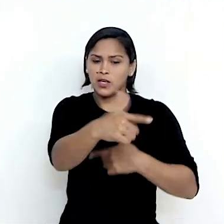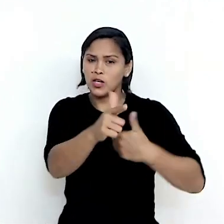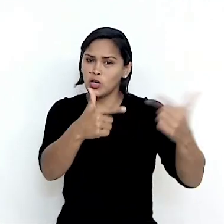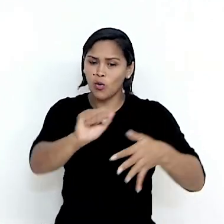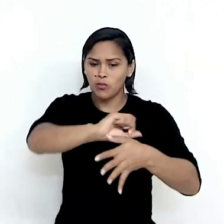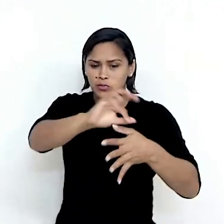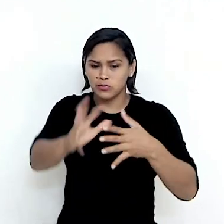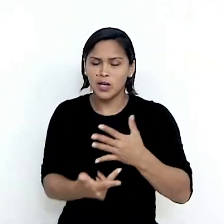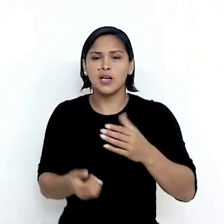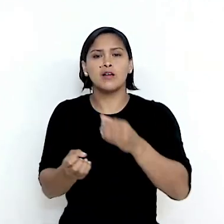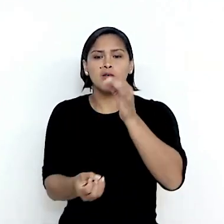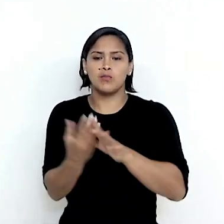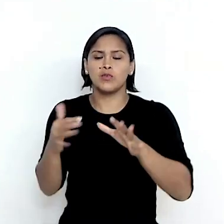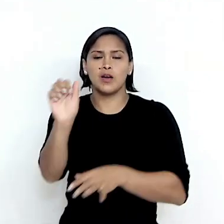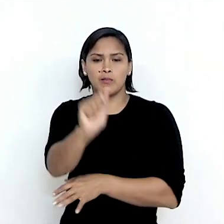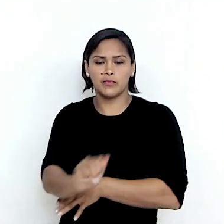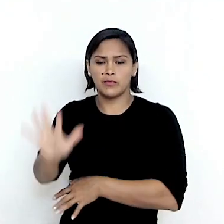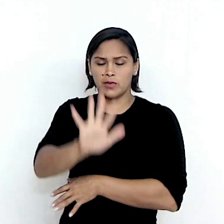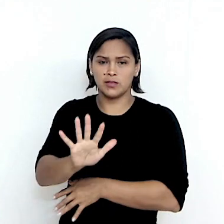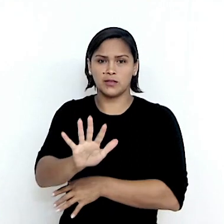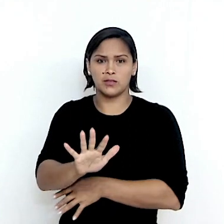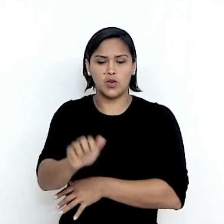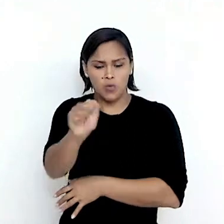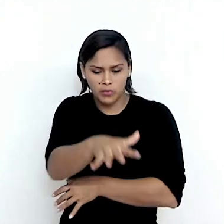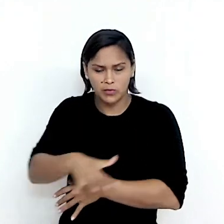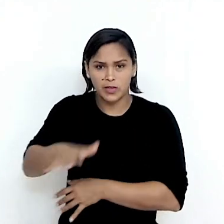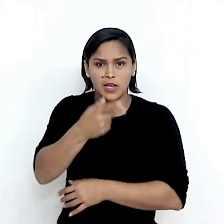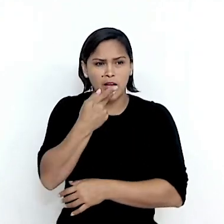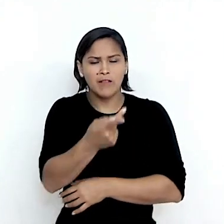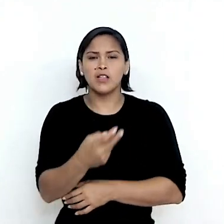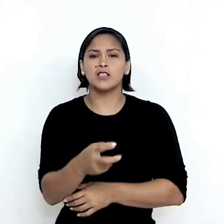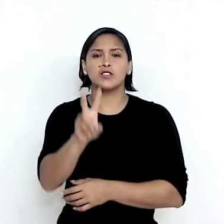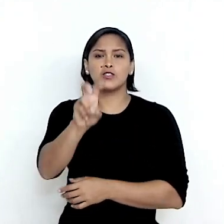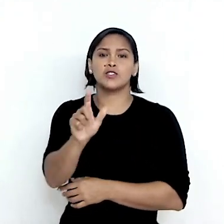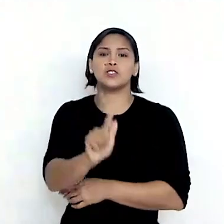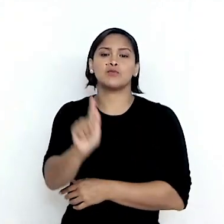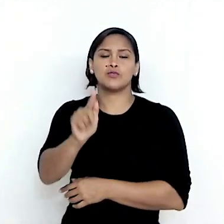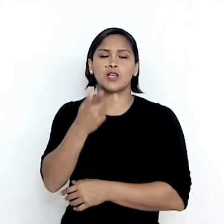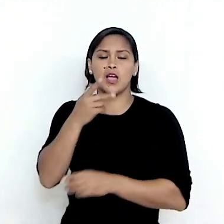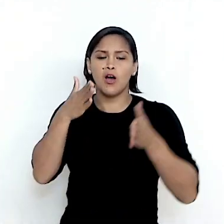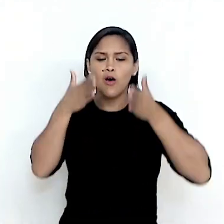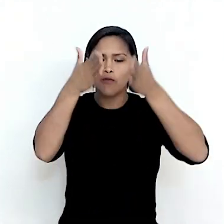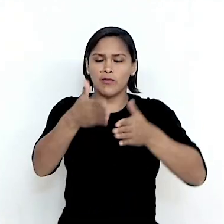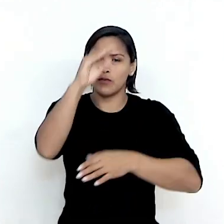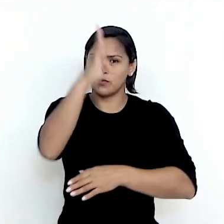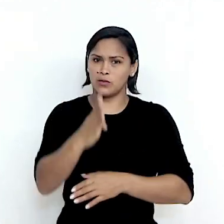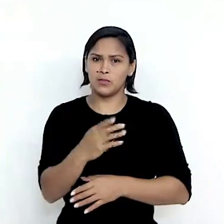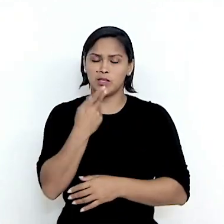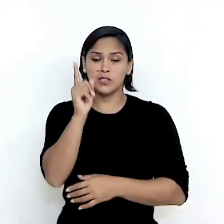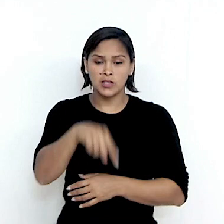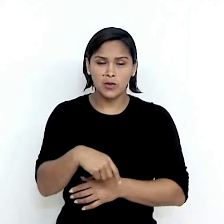outros continentes, em especial o continente asiático. Quando a gente está falando de 5G, o nosso foco principal no Brasil